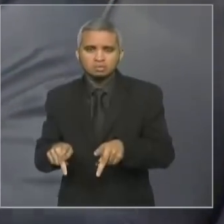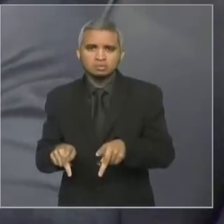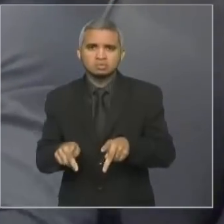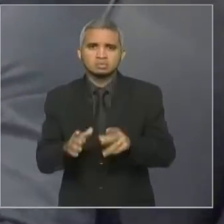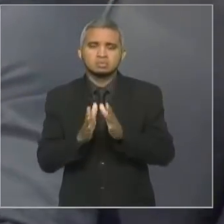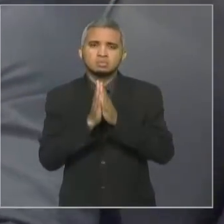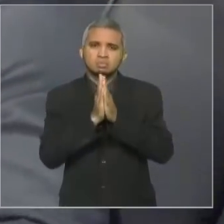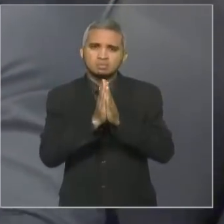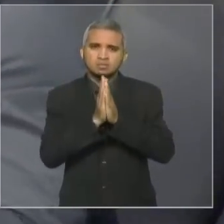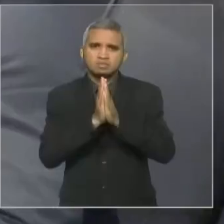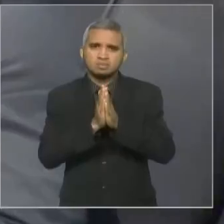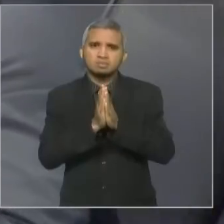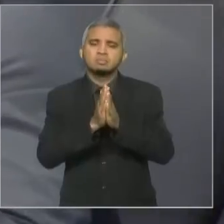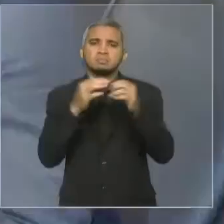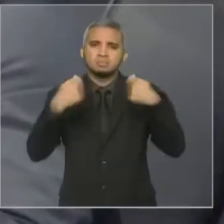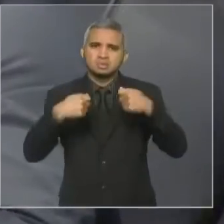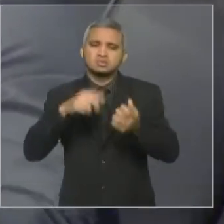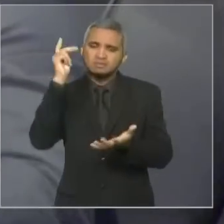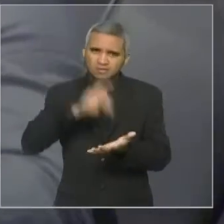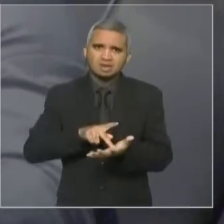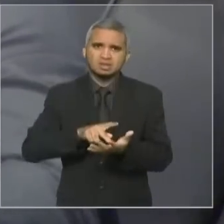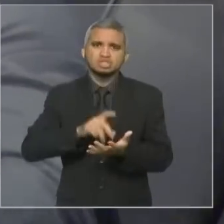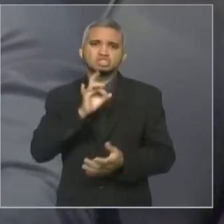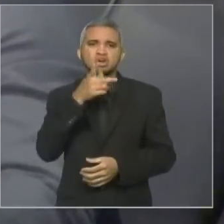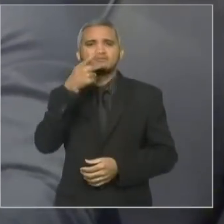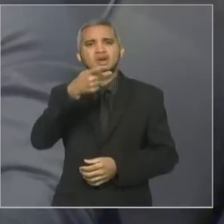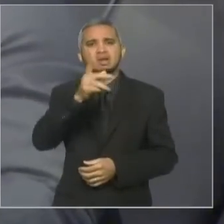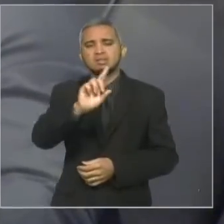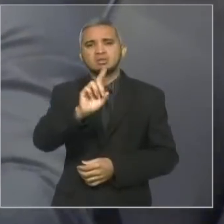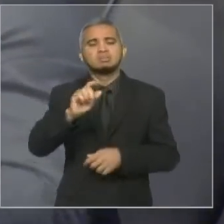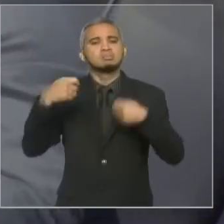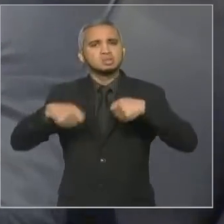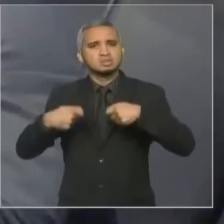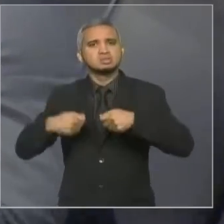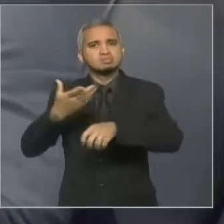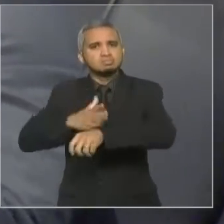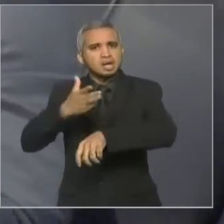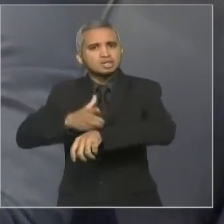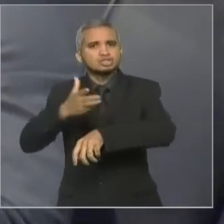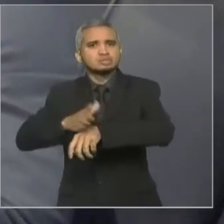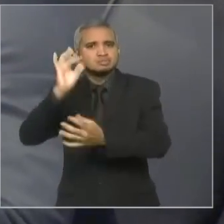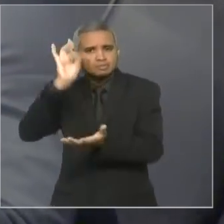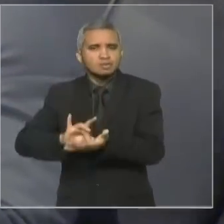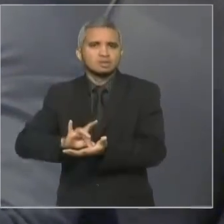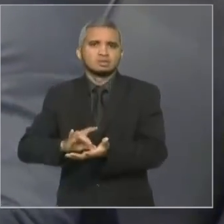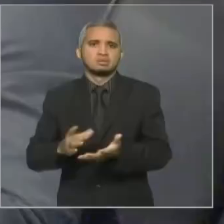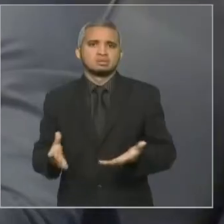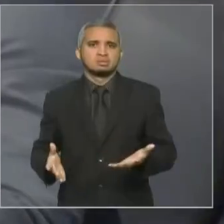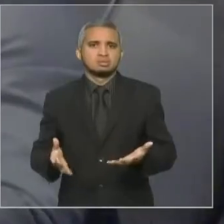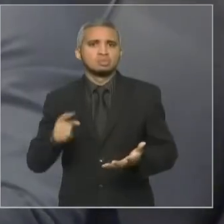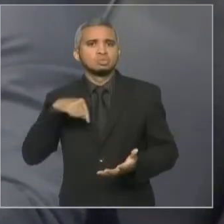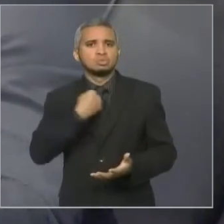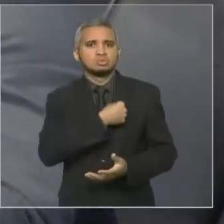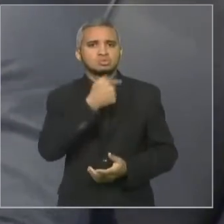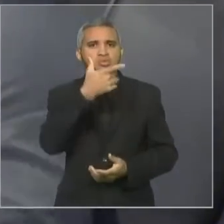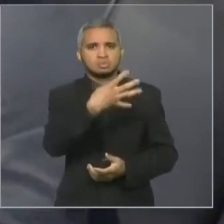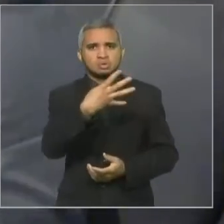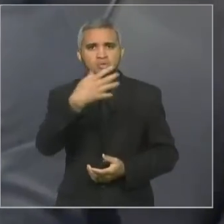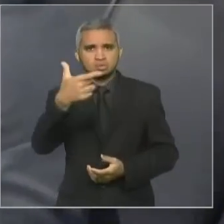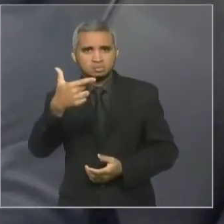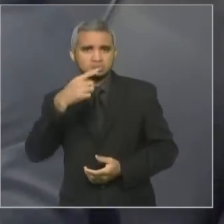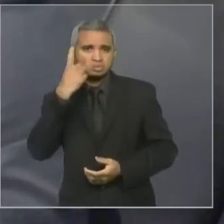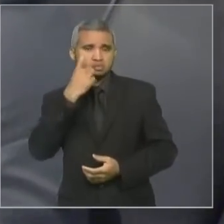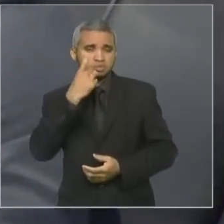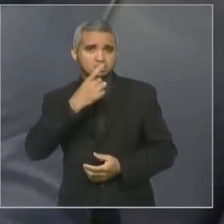ele ultrapasse a retórica e seja colocado em prática. Nós somos 42 deputados representando os cidadãos